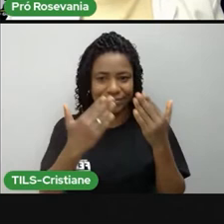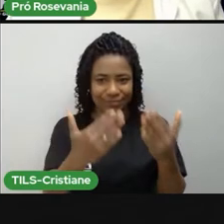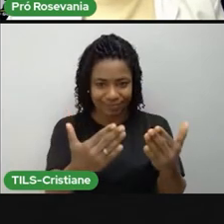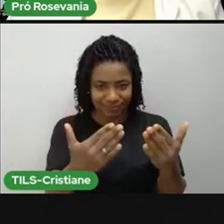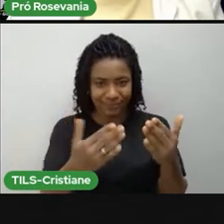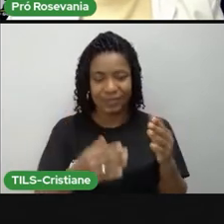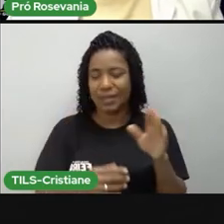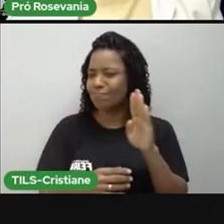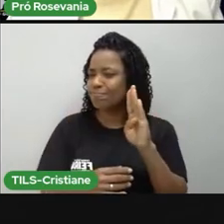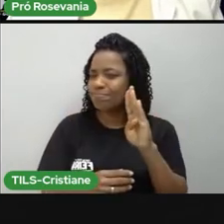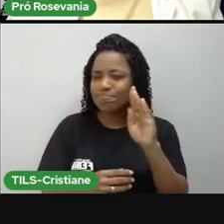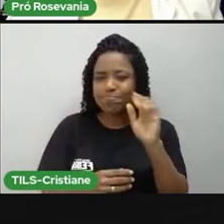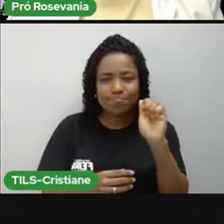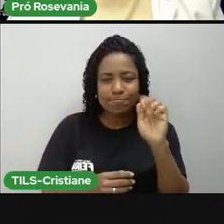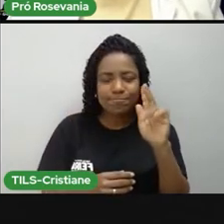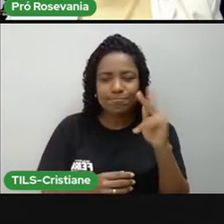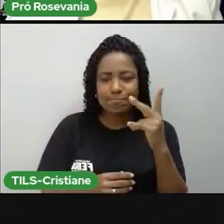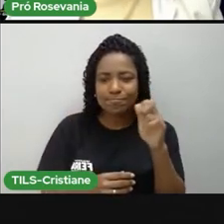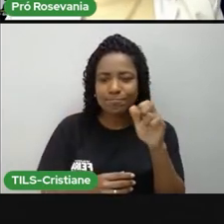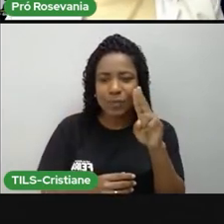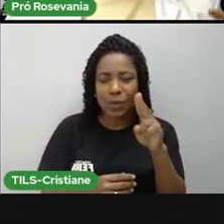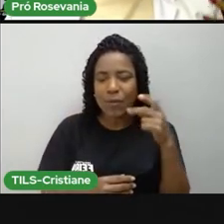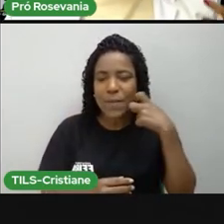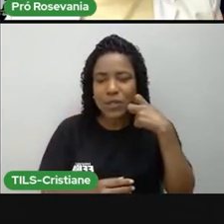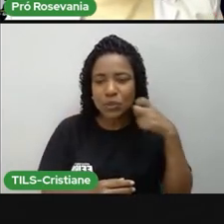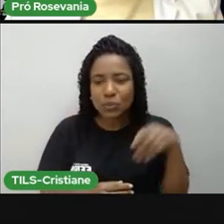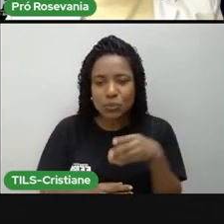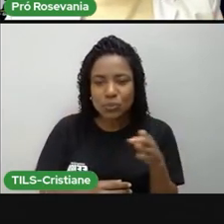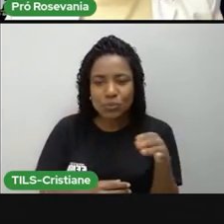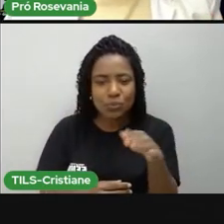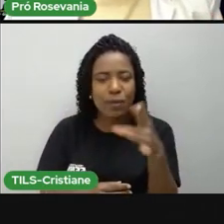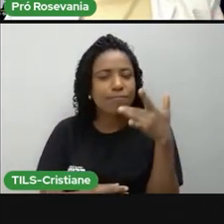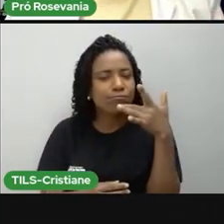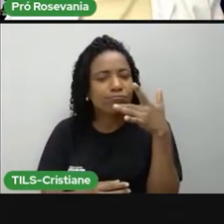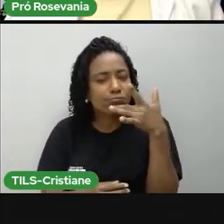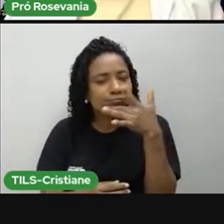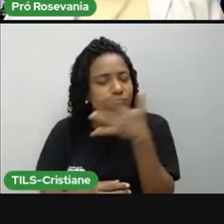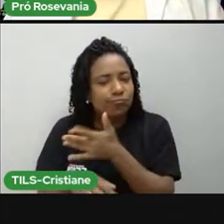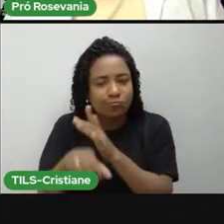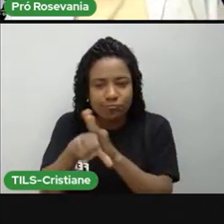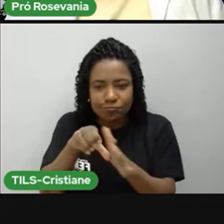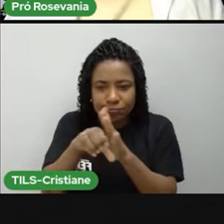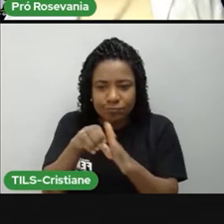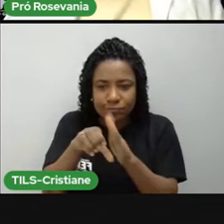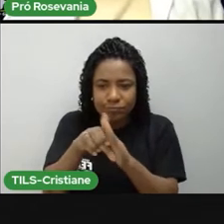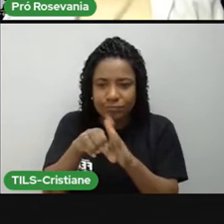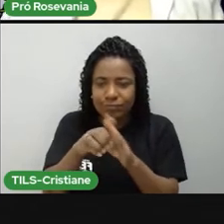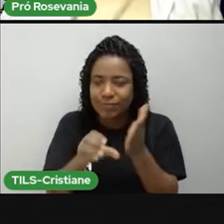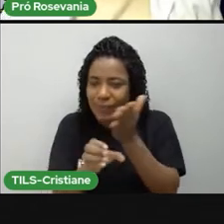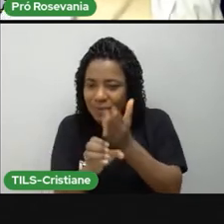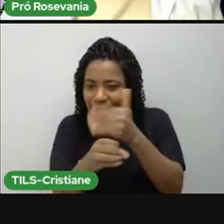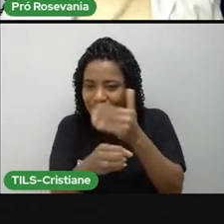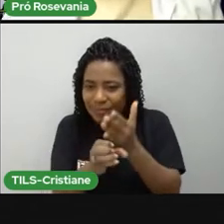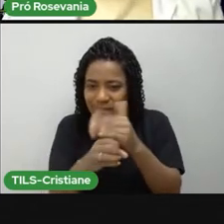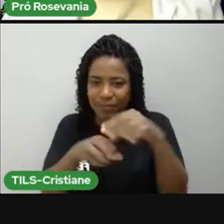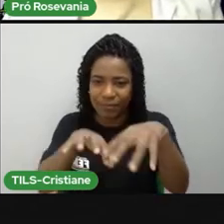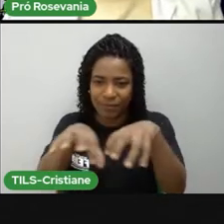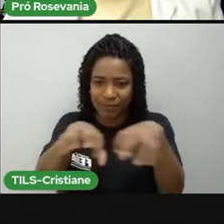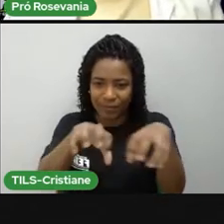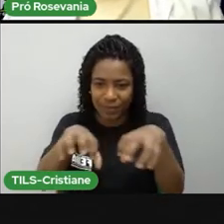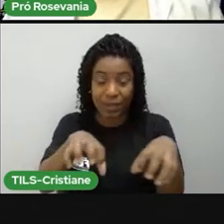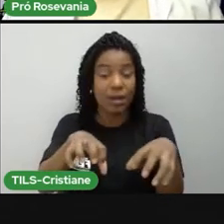a questão da bacalhoada, né, que nós aprendemos, né, a degustar essa iguaria com os povos